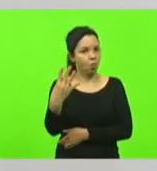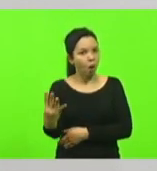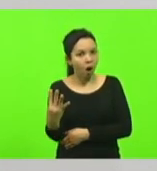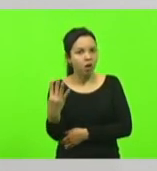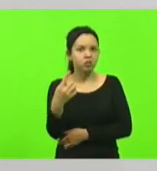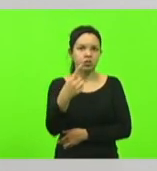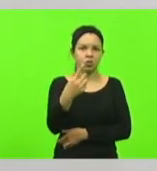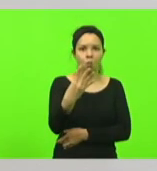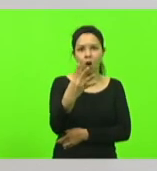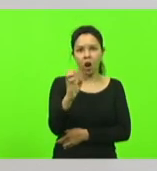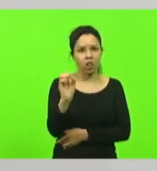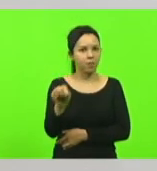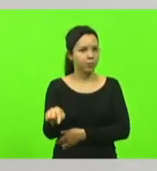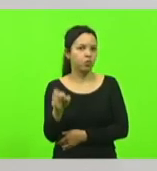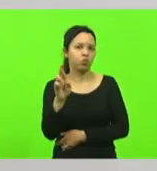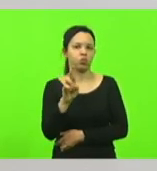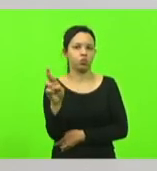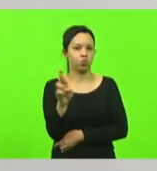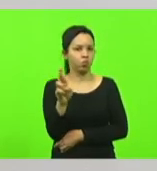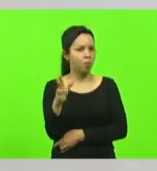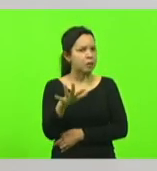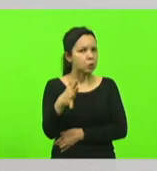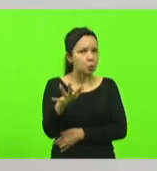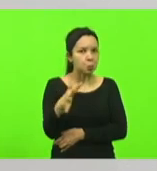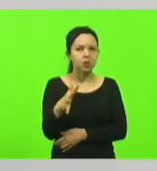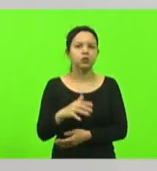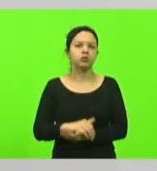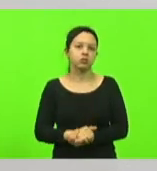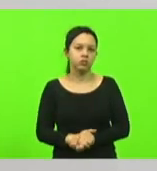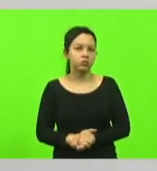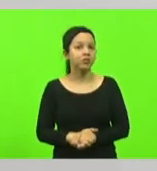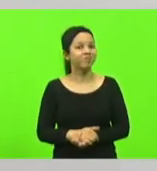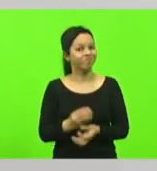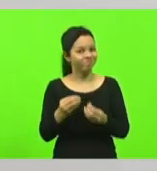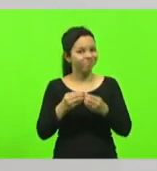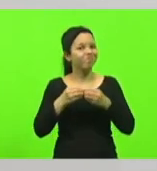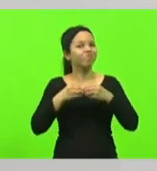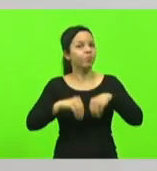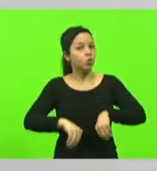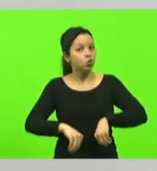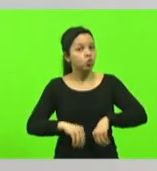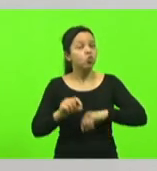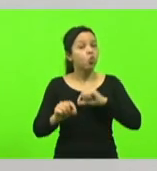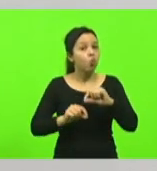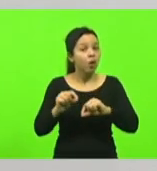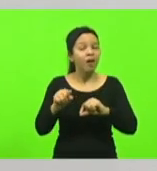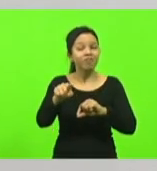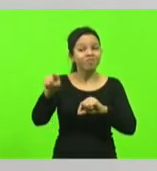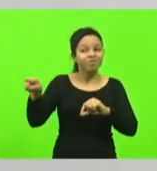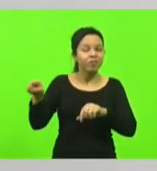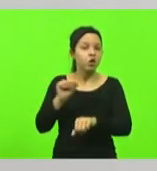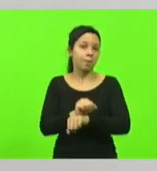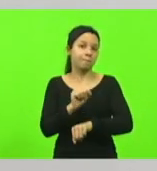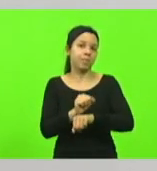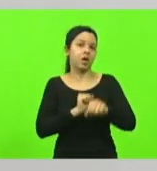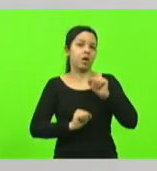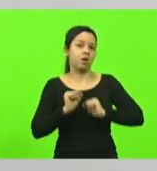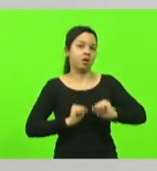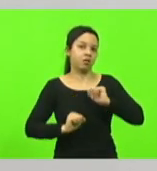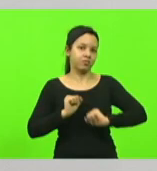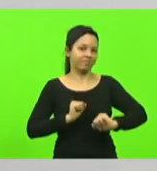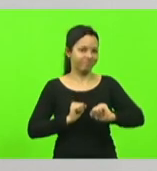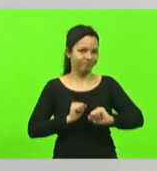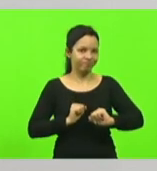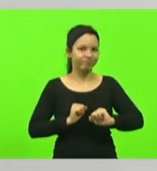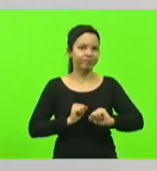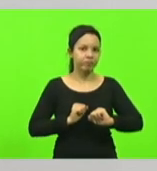reais, nessa média. Então, isso foi muito prejudicial para quem está esperando ansiosamente. Então, nós recebemos a